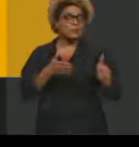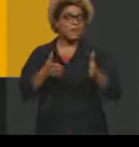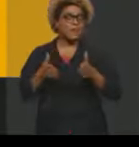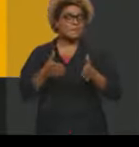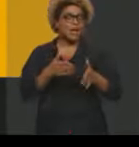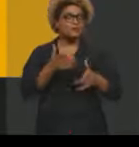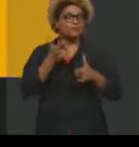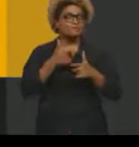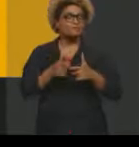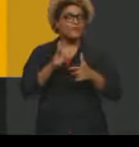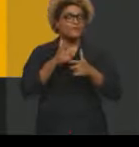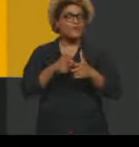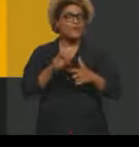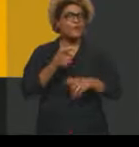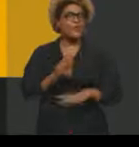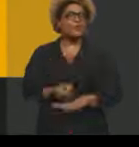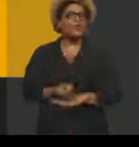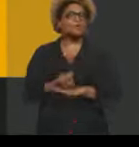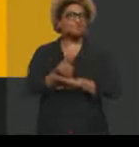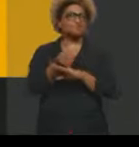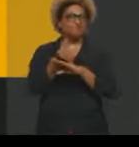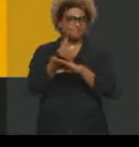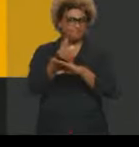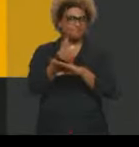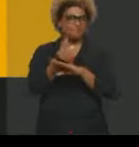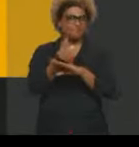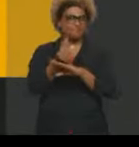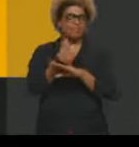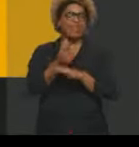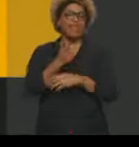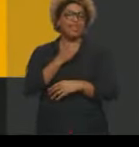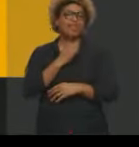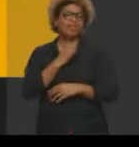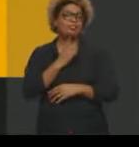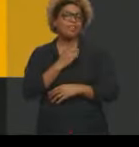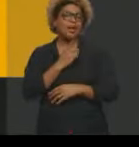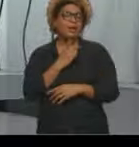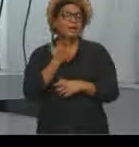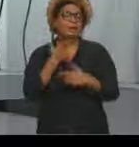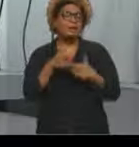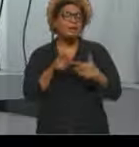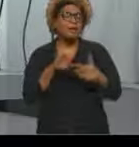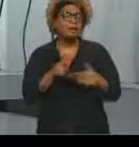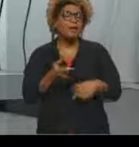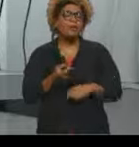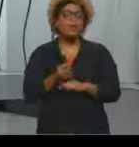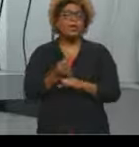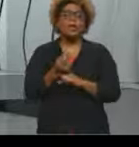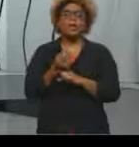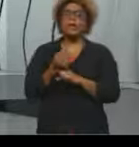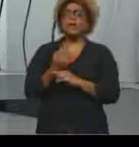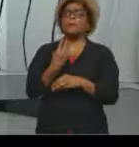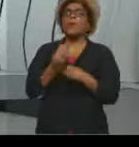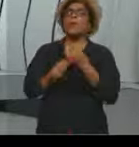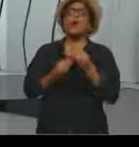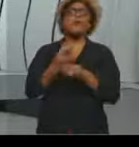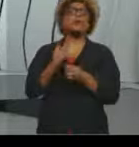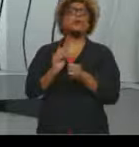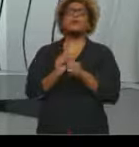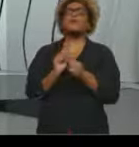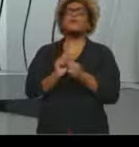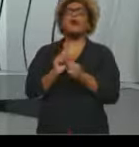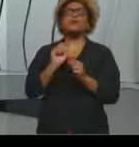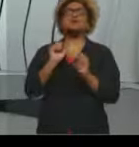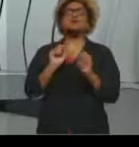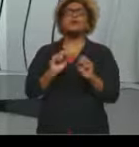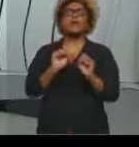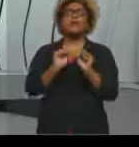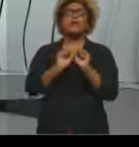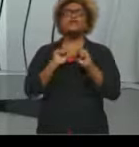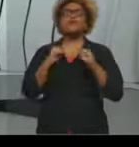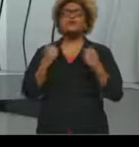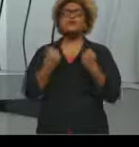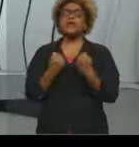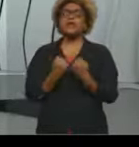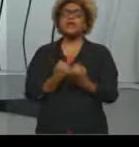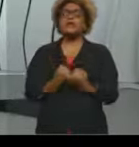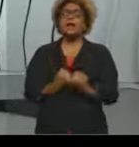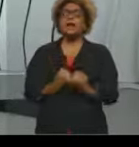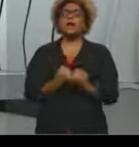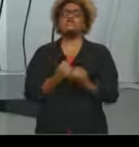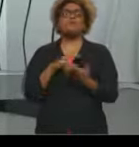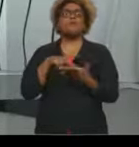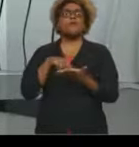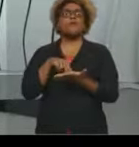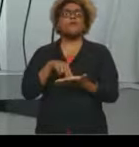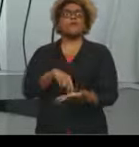nós temos uma crise econômica, quando a gente tem uma situação de crise, como fazer para que a sociedade se restabeleça? Uma marca muito